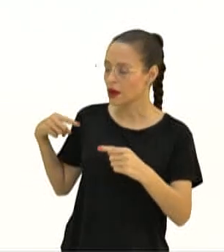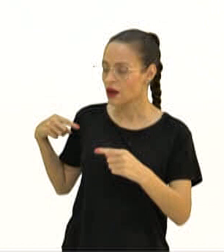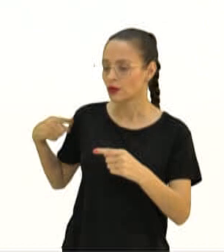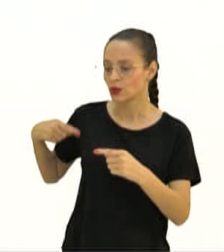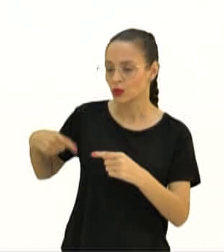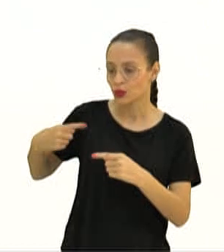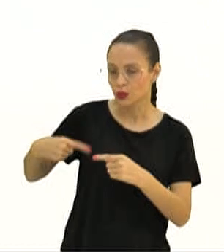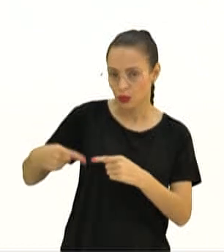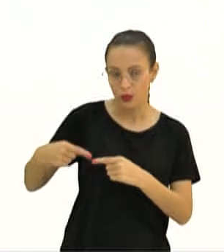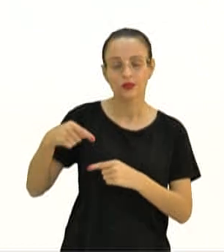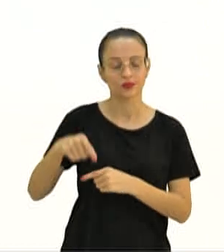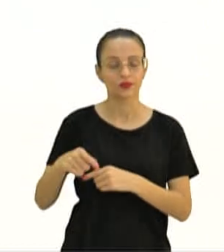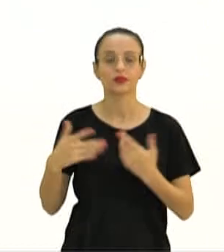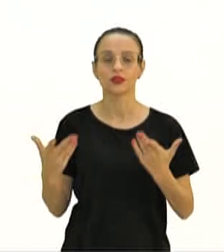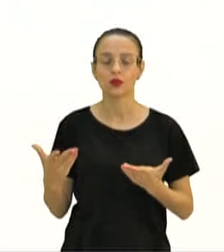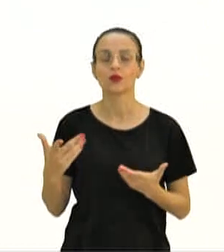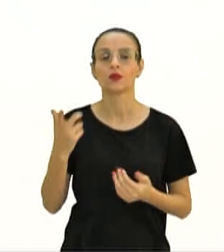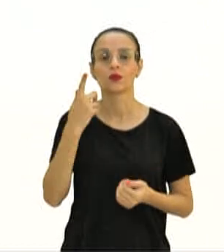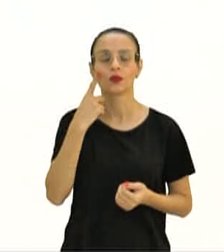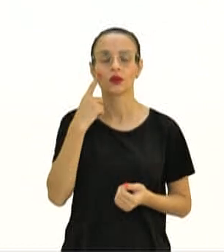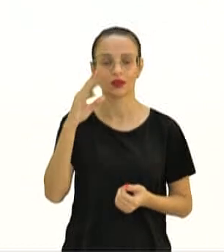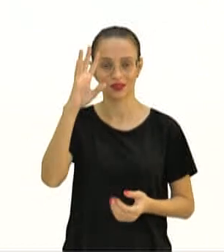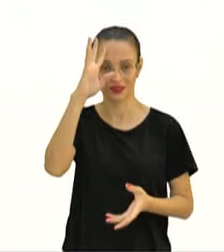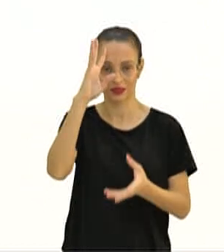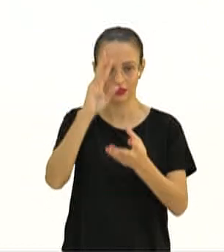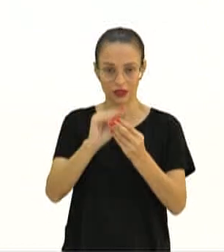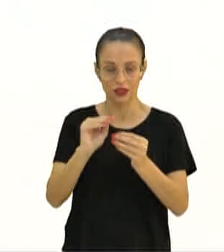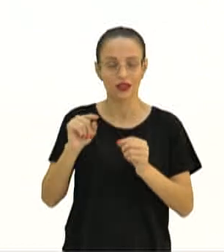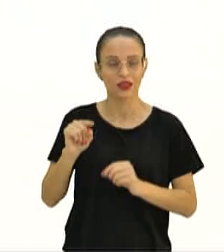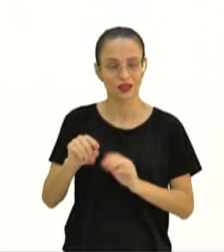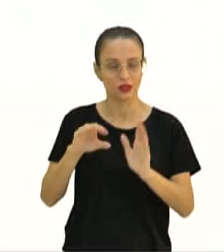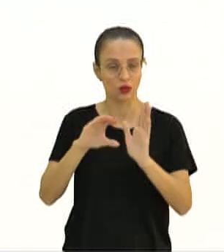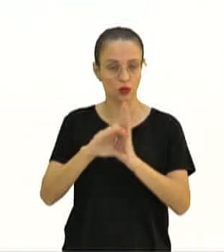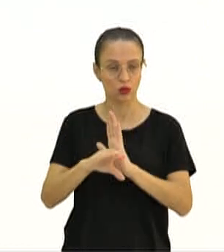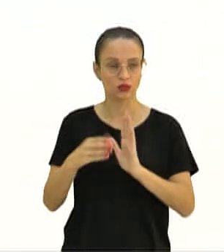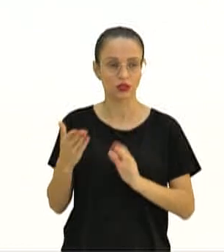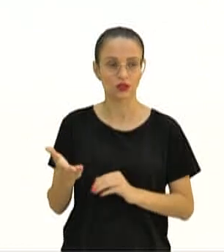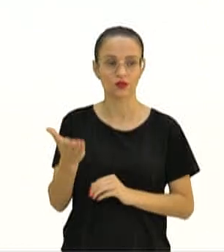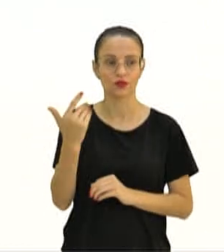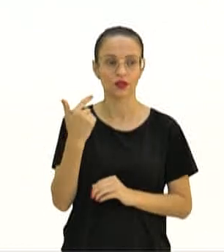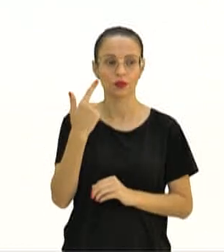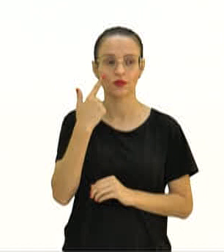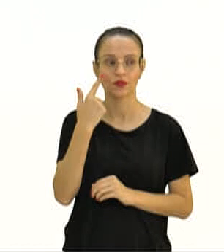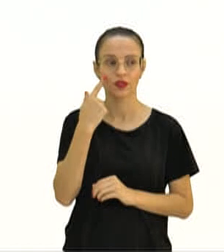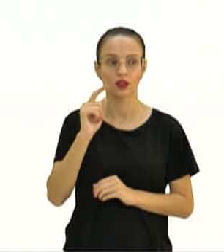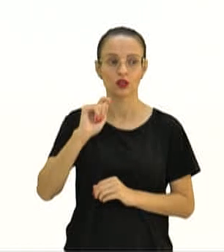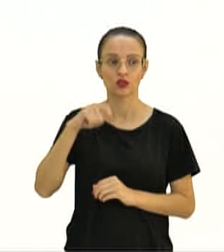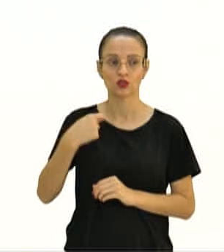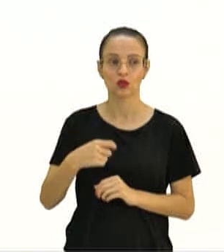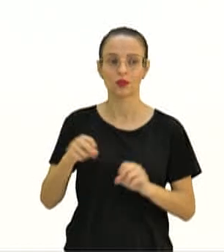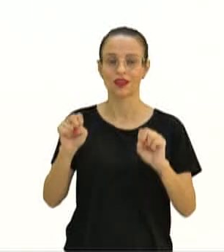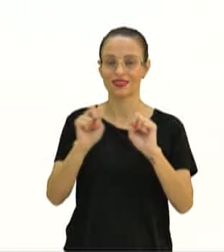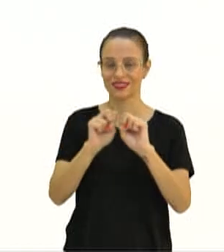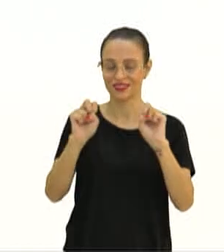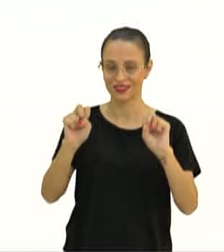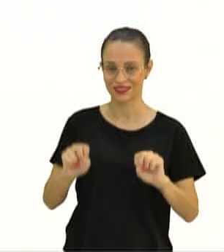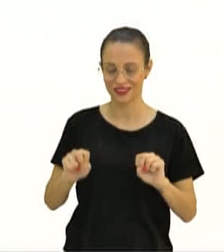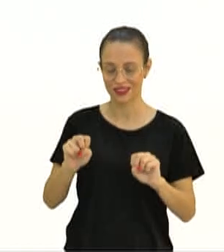grupos dentro desse conceito. Para a gente poder entender o conceito filogenético, vamos entender um pouquinho sobre sistemática